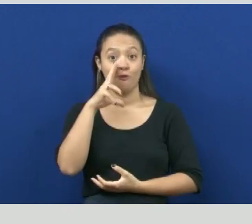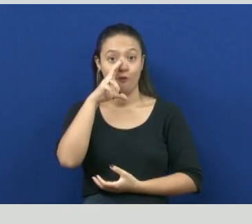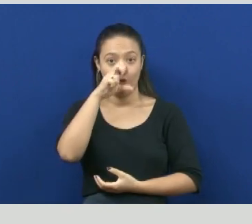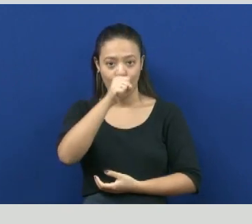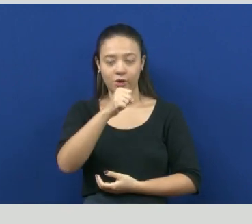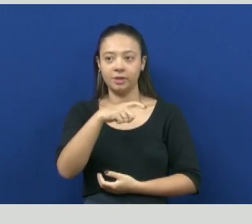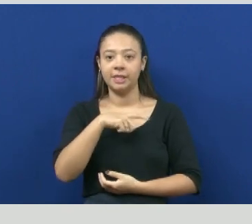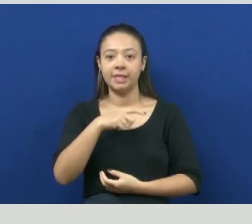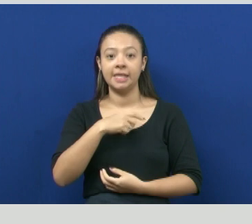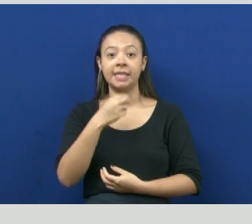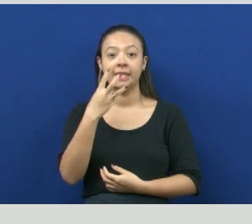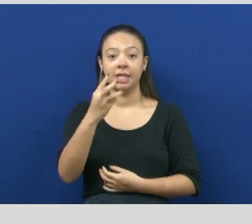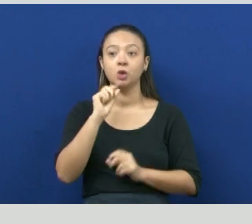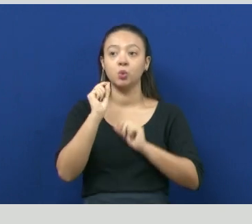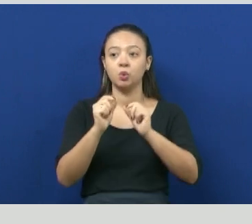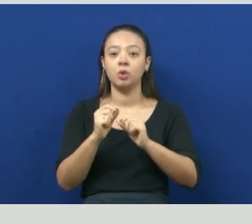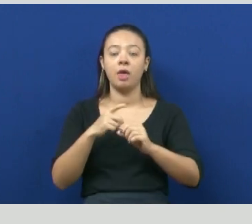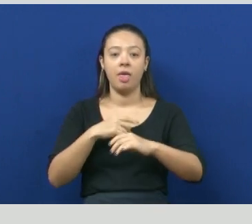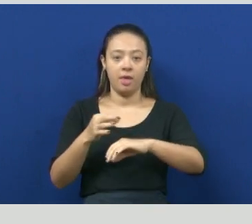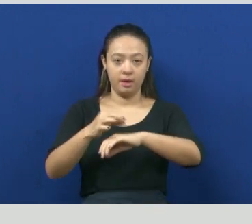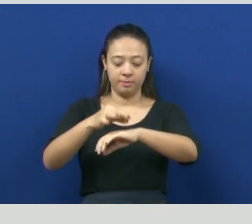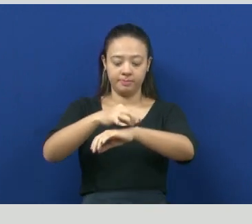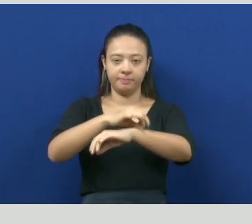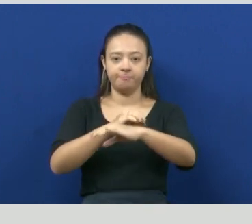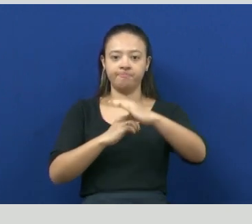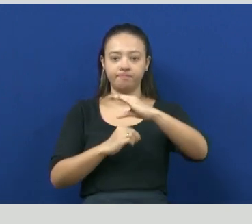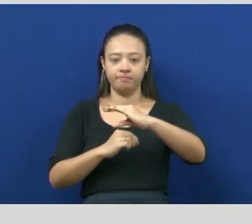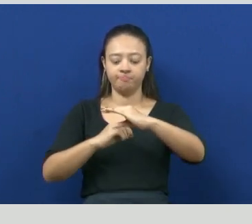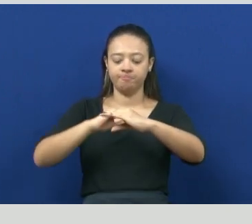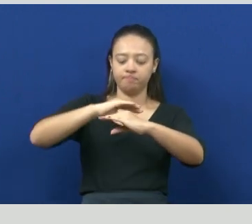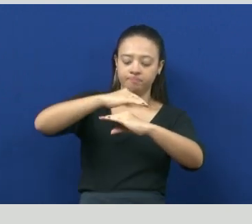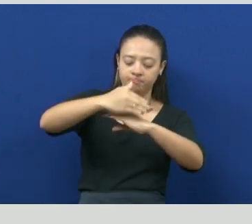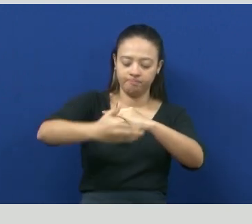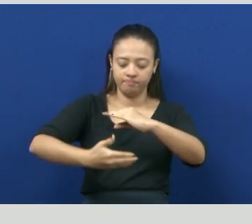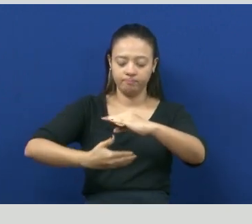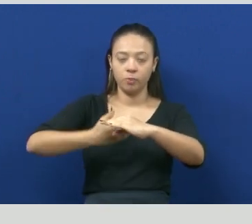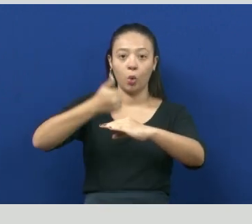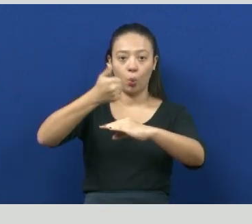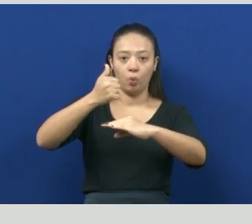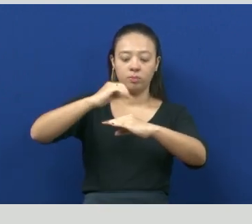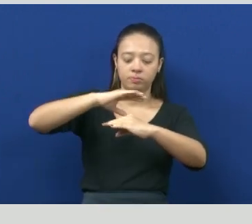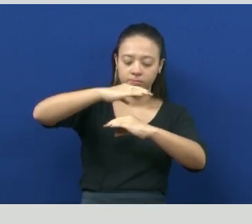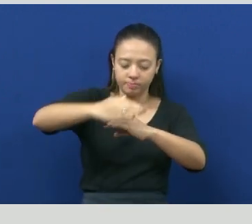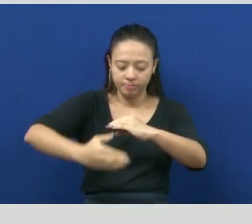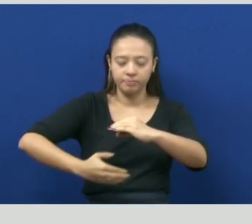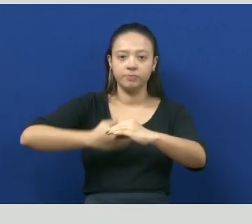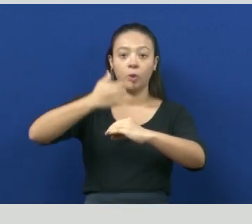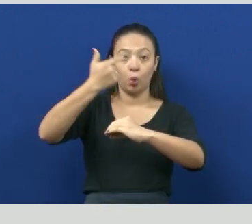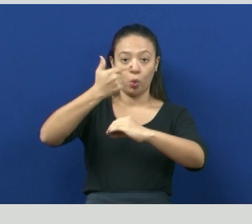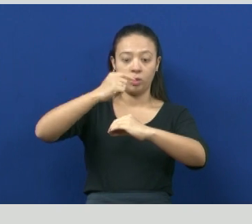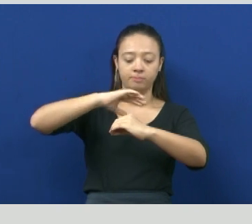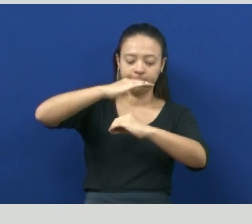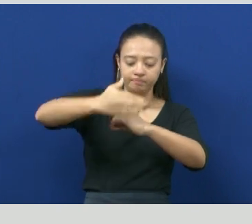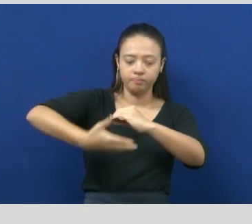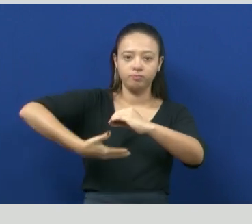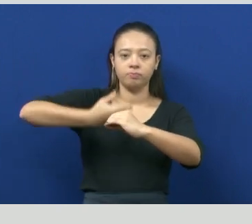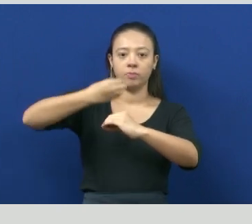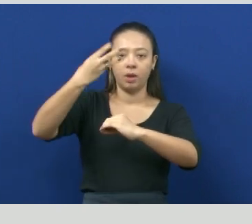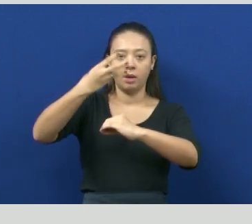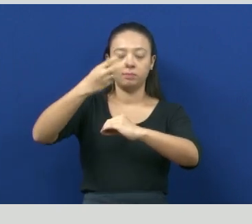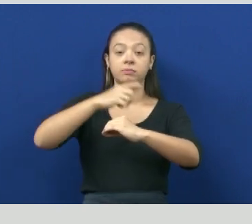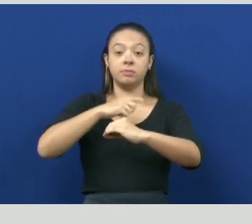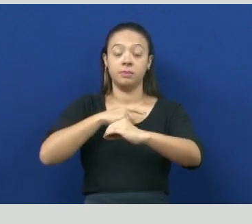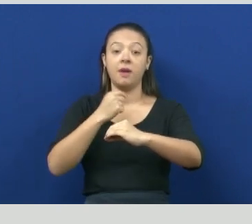Ela possui três envoltórios para proteger o citoplasma, que é a cápsula, a parte de